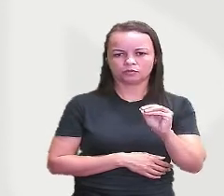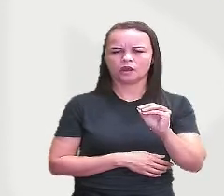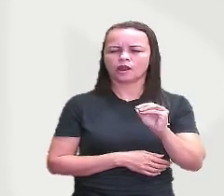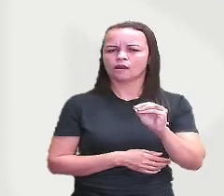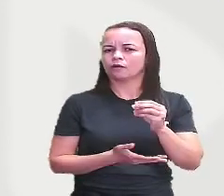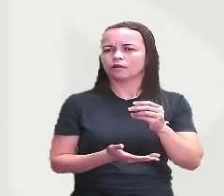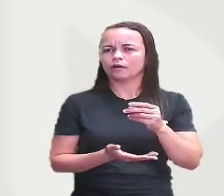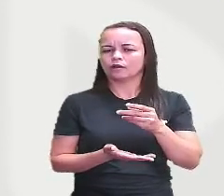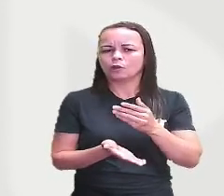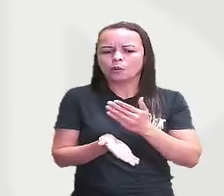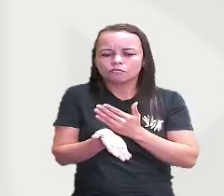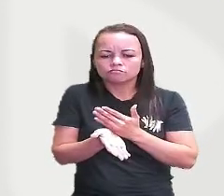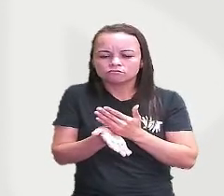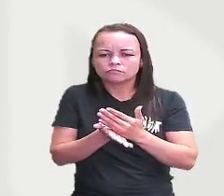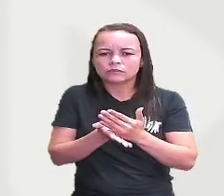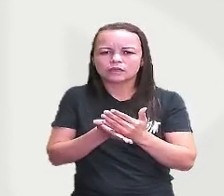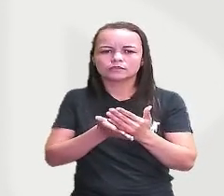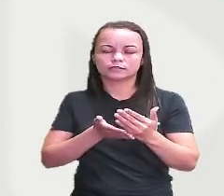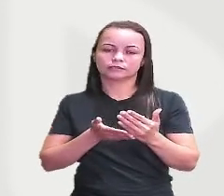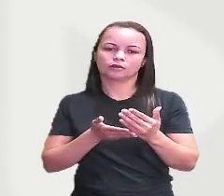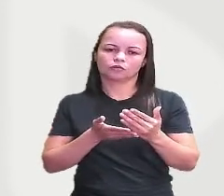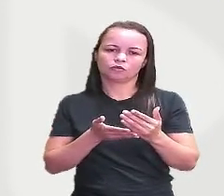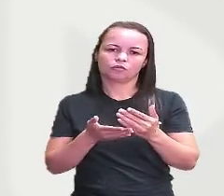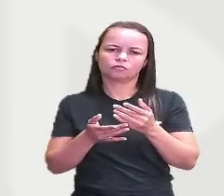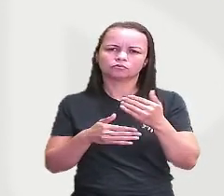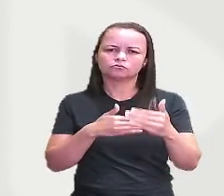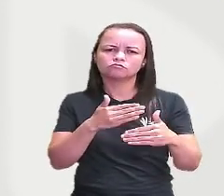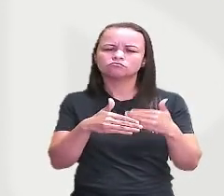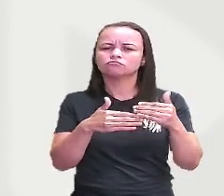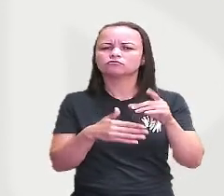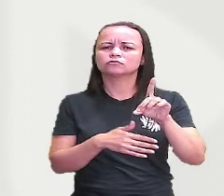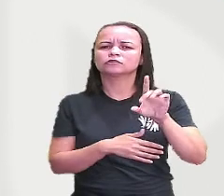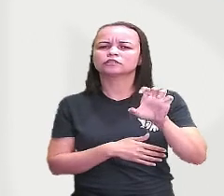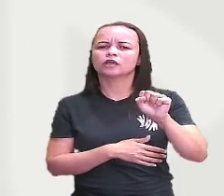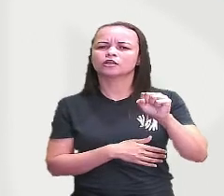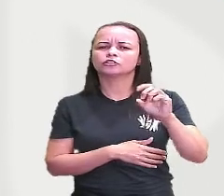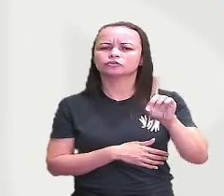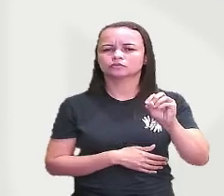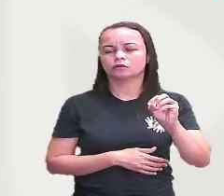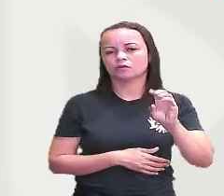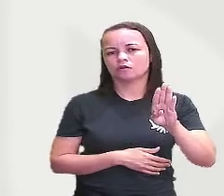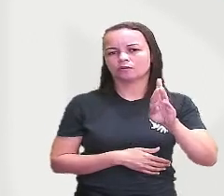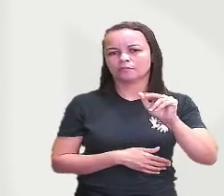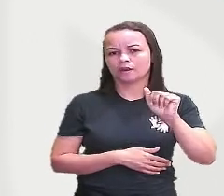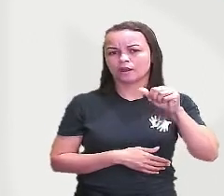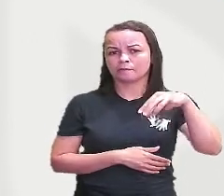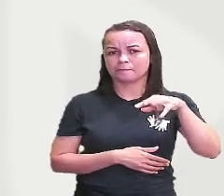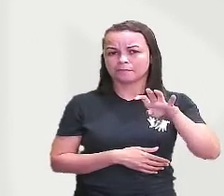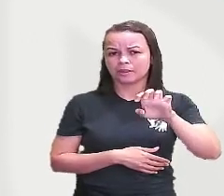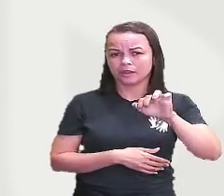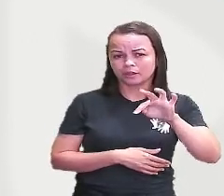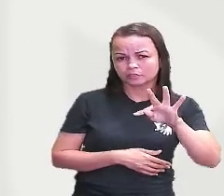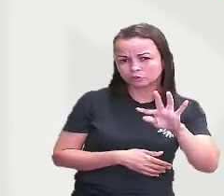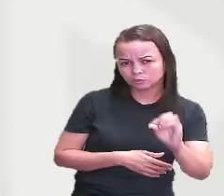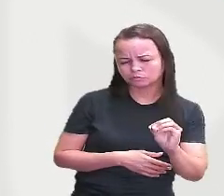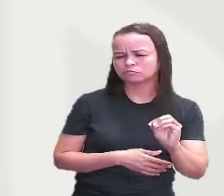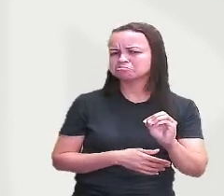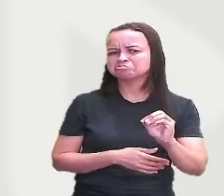como um desdobramento e o que é desdobramento professora? como uma forma de